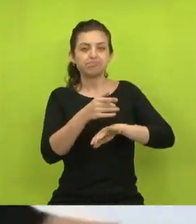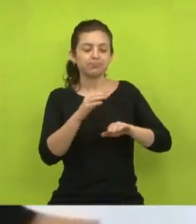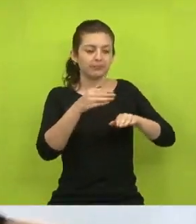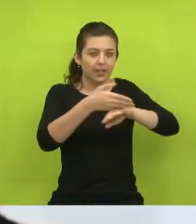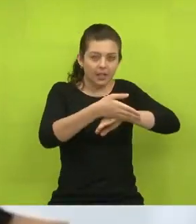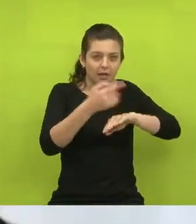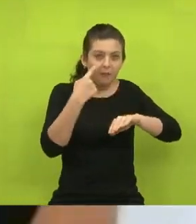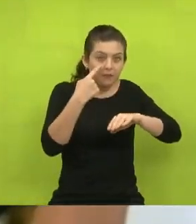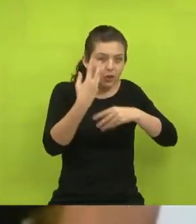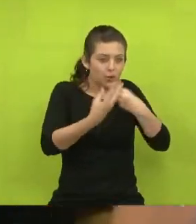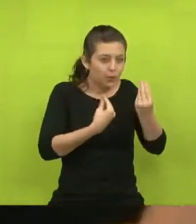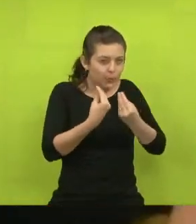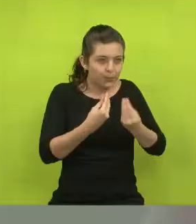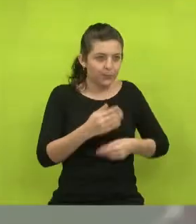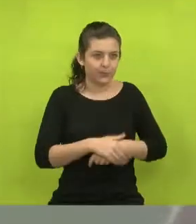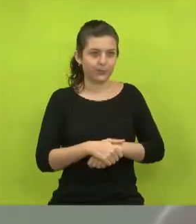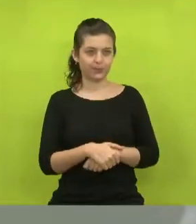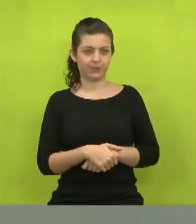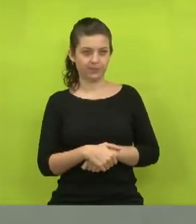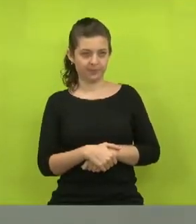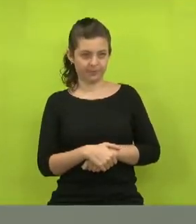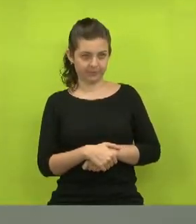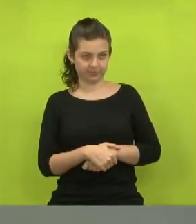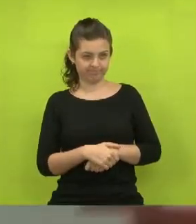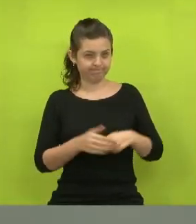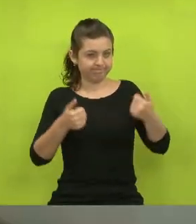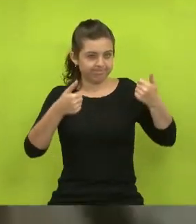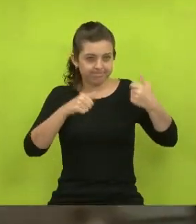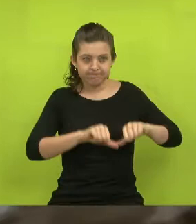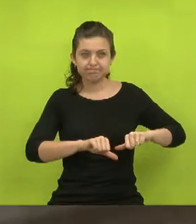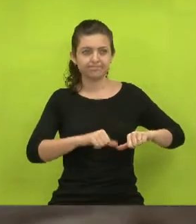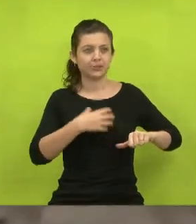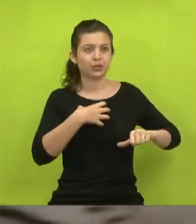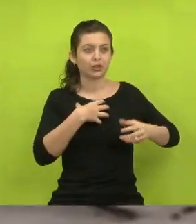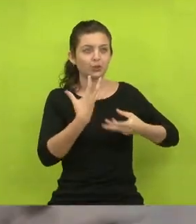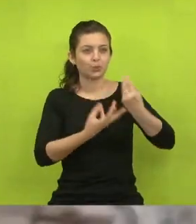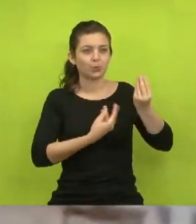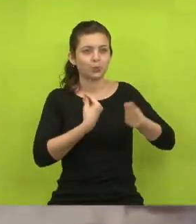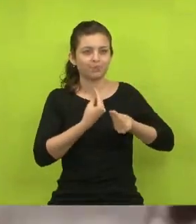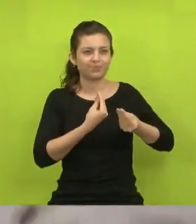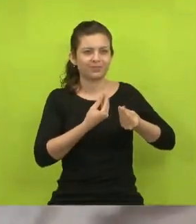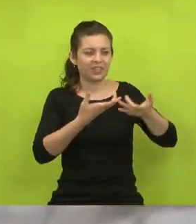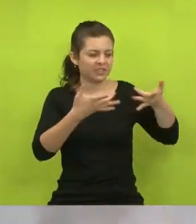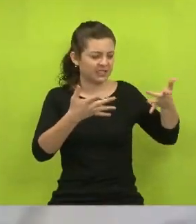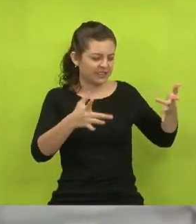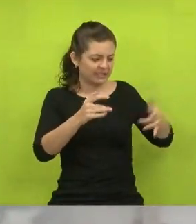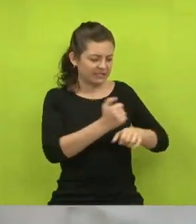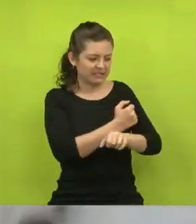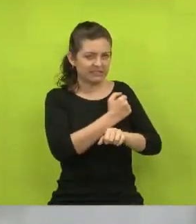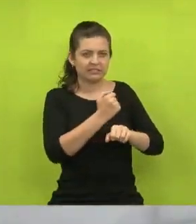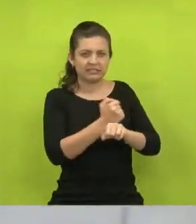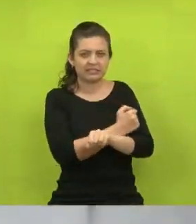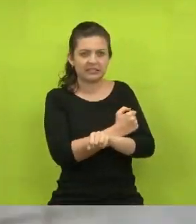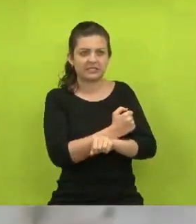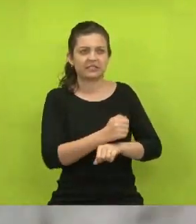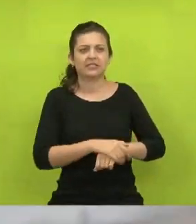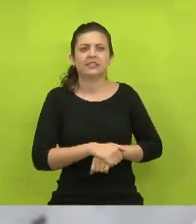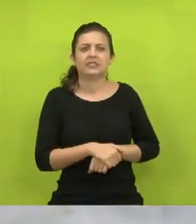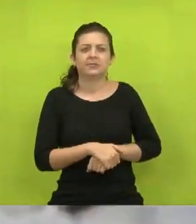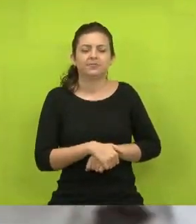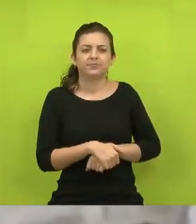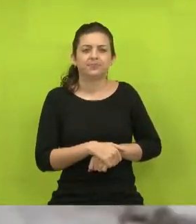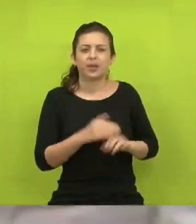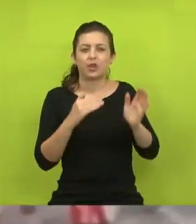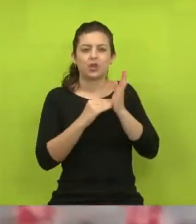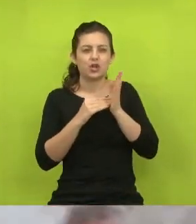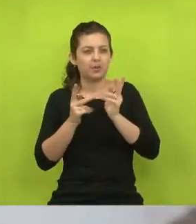prédio para vocês terem uma ideia. Uma situação terrível. Olha o jeito que aqui. Tudo largado. como eu disse na última